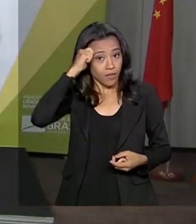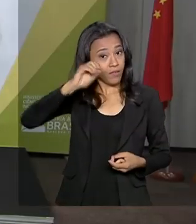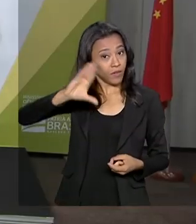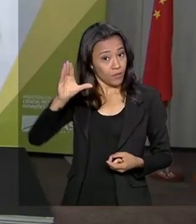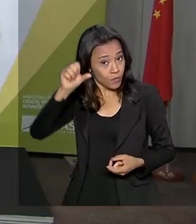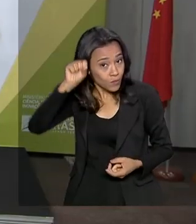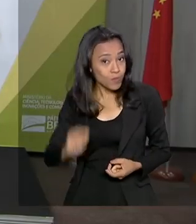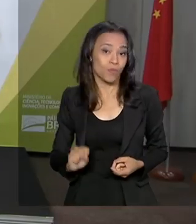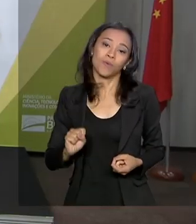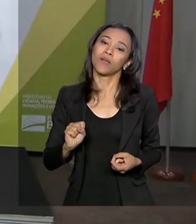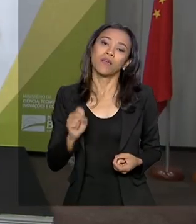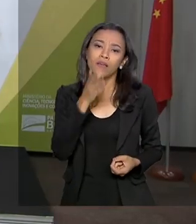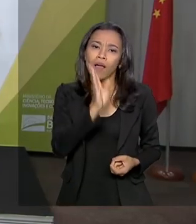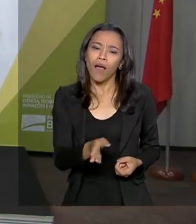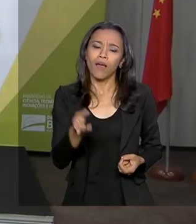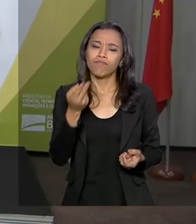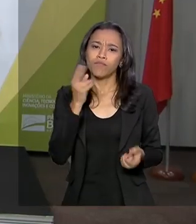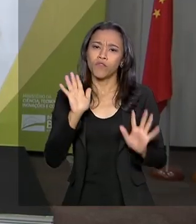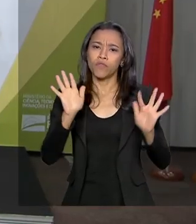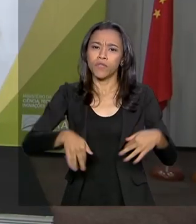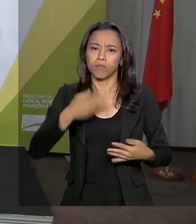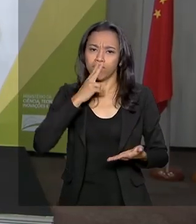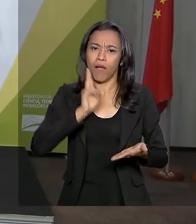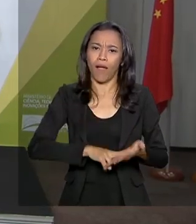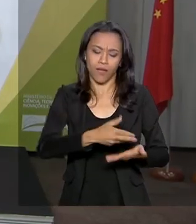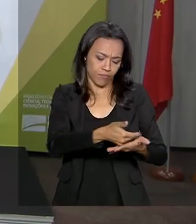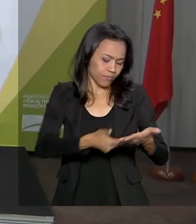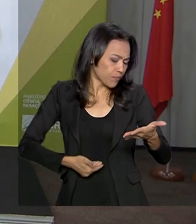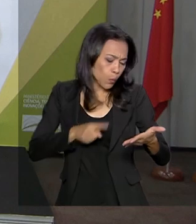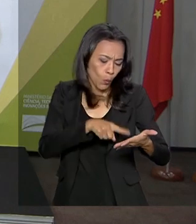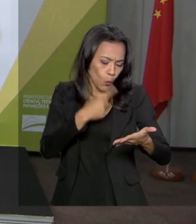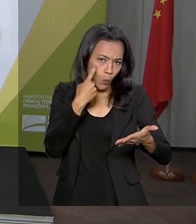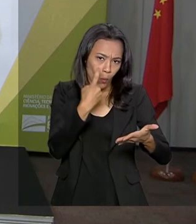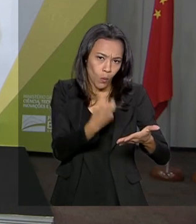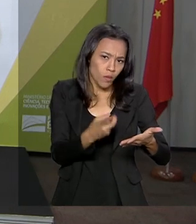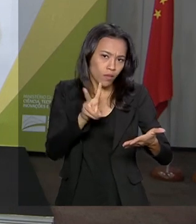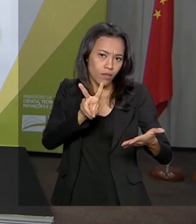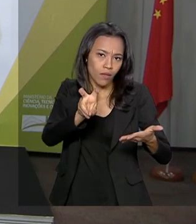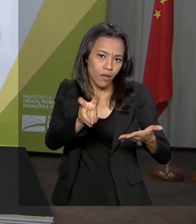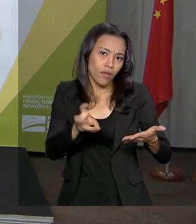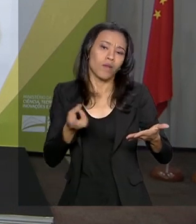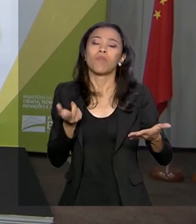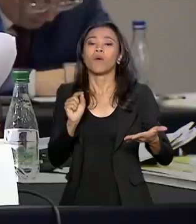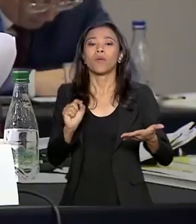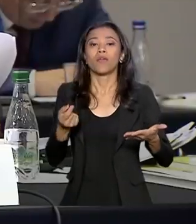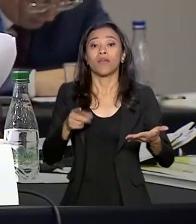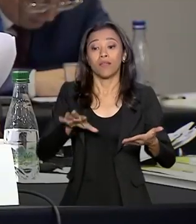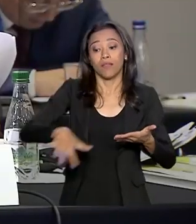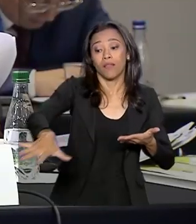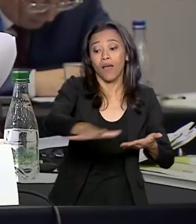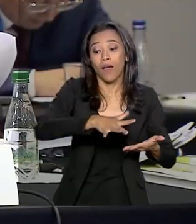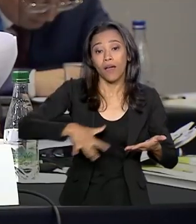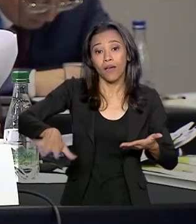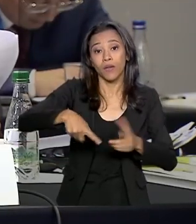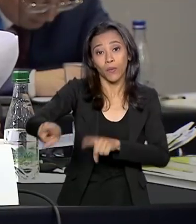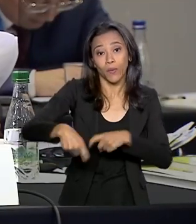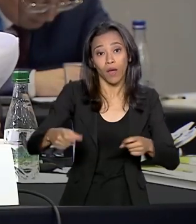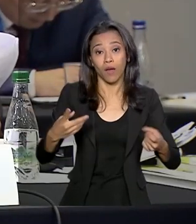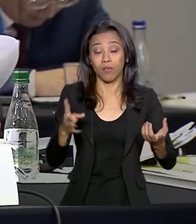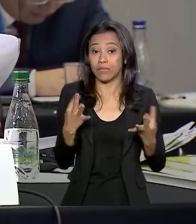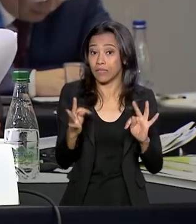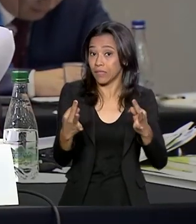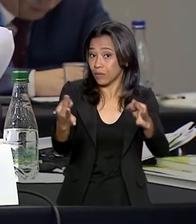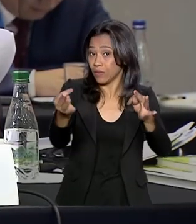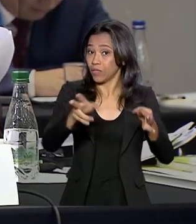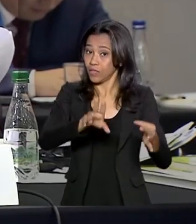Ao final, foi divulgada uma carta de intenções, tratando de assuntos como conectividade rural e soluções de internet das